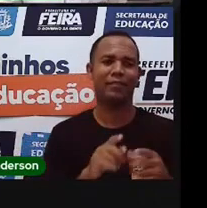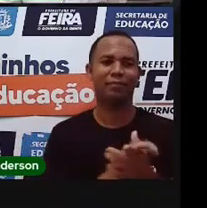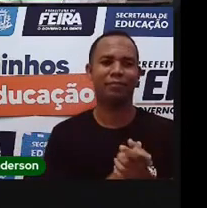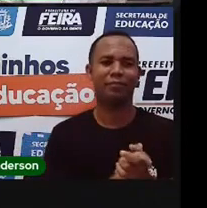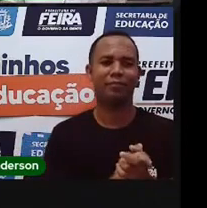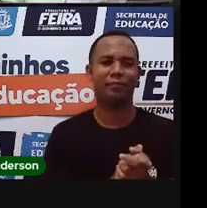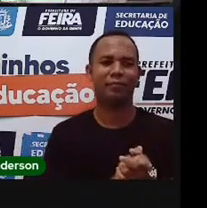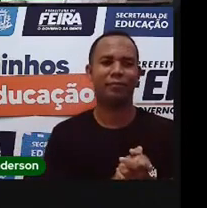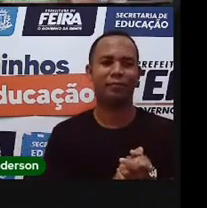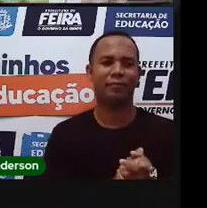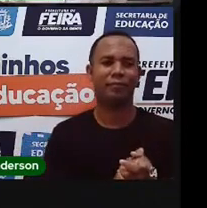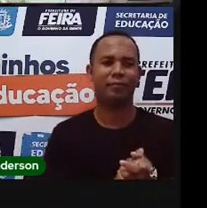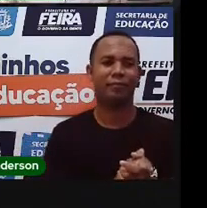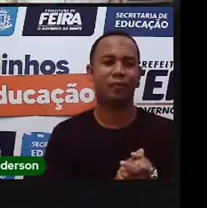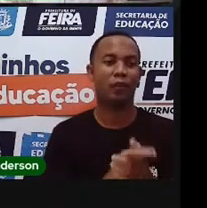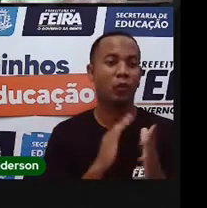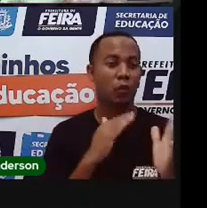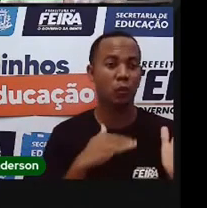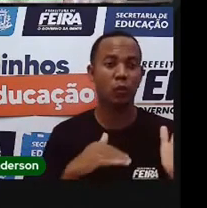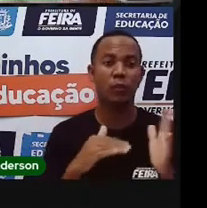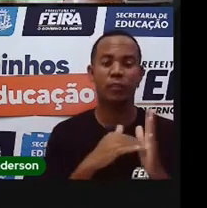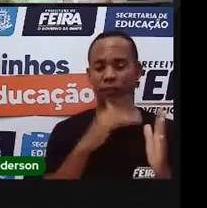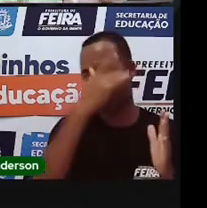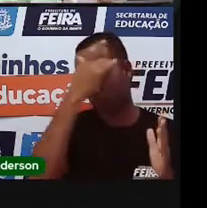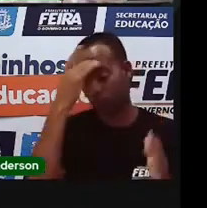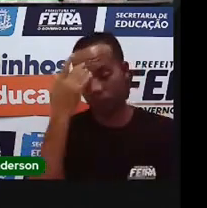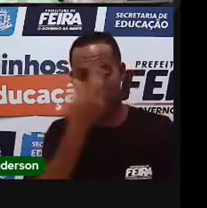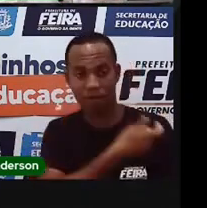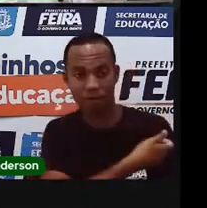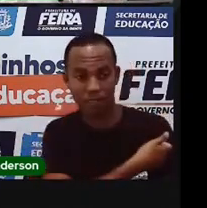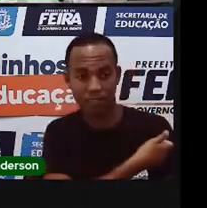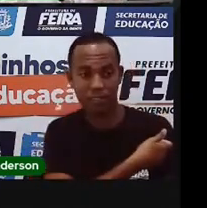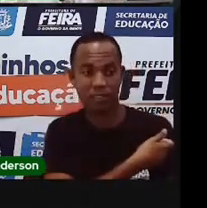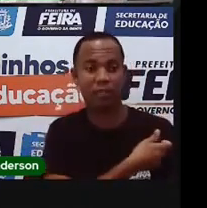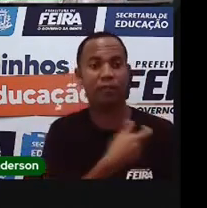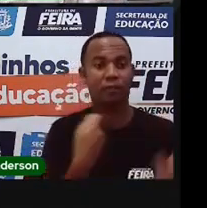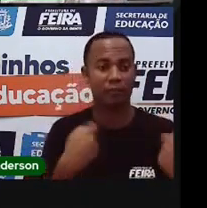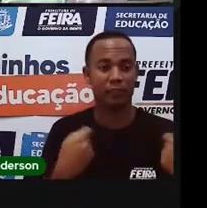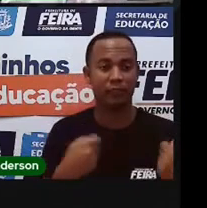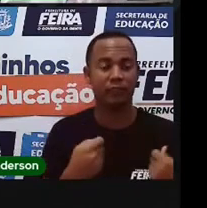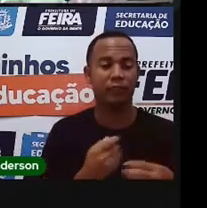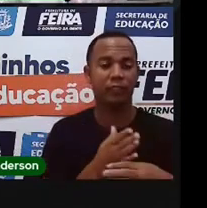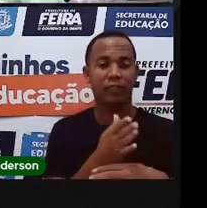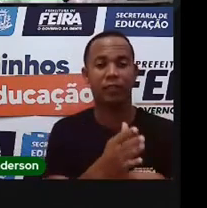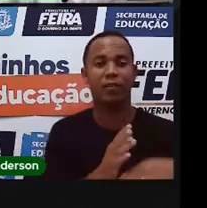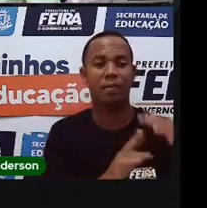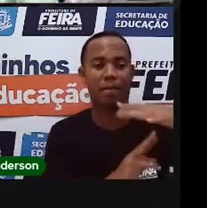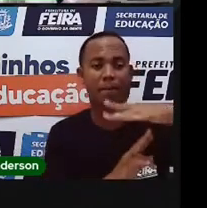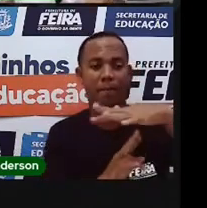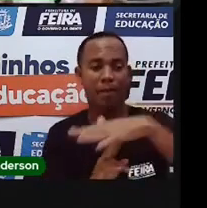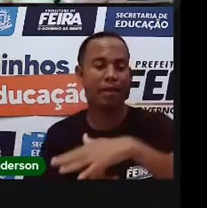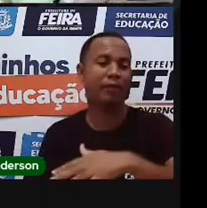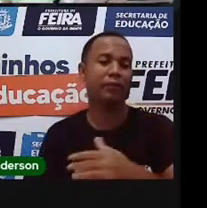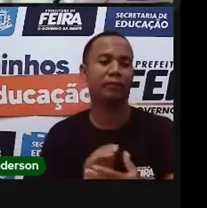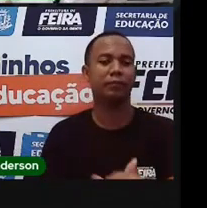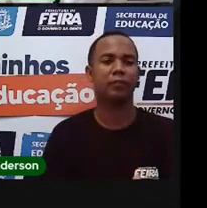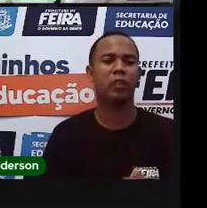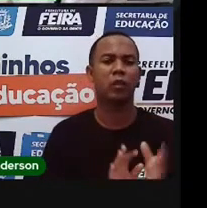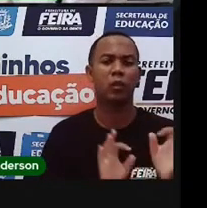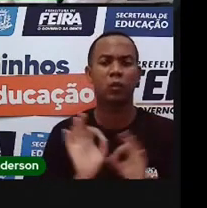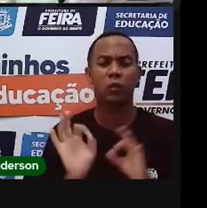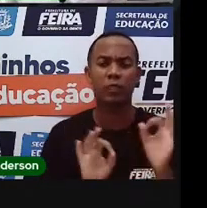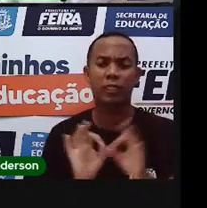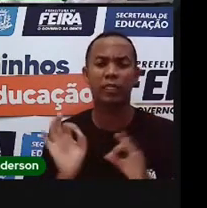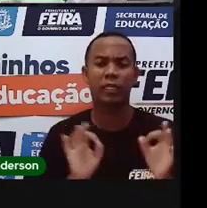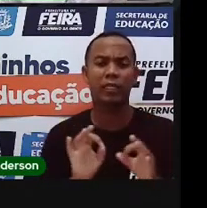de fato, acabado, todo mundo vacinado, a gente poder ir nas praças e nos parques. Bom, cuidar da beleza física